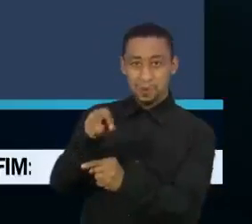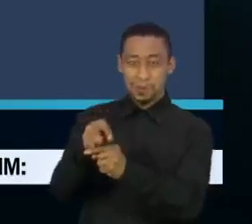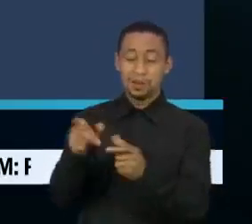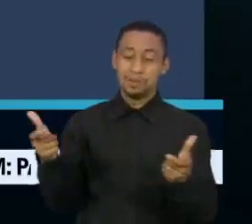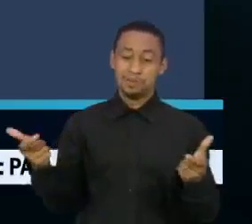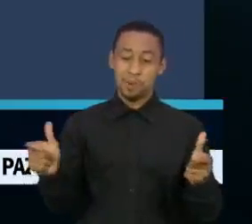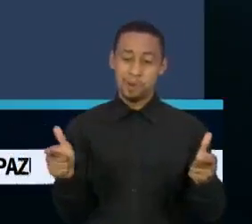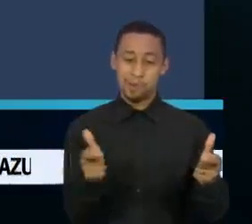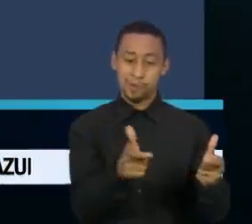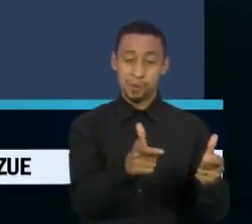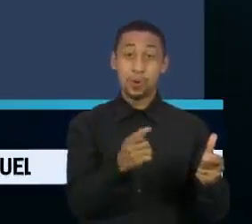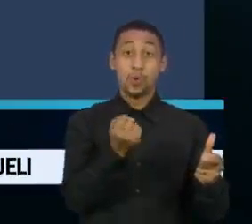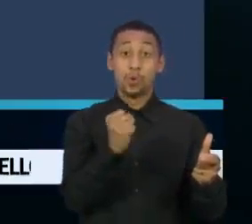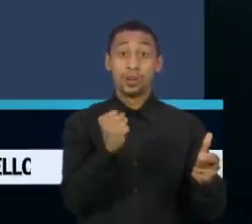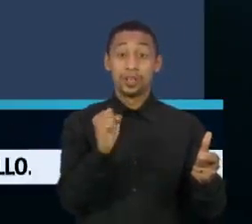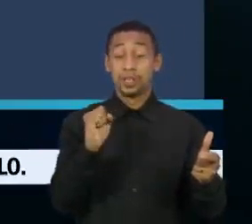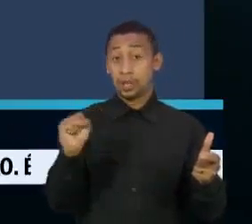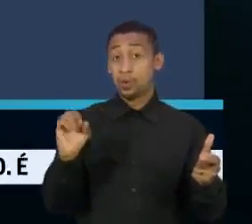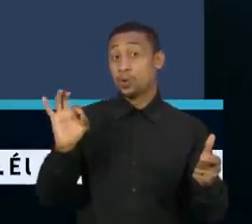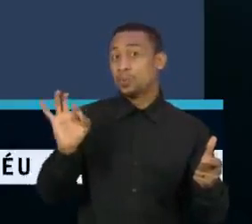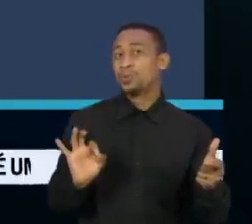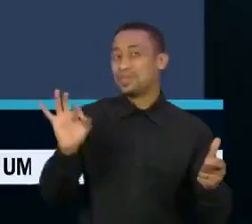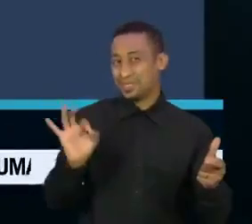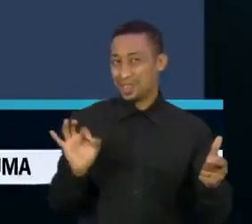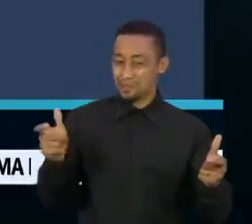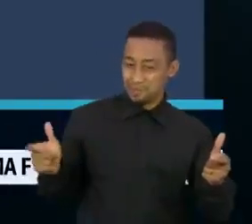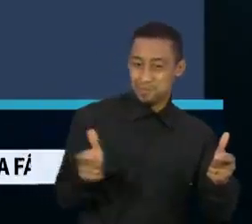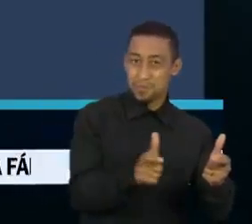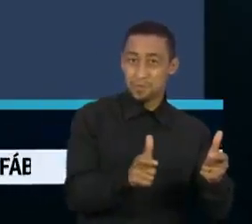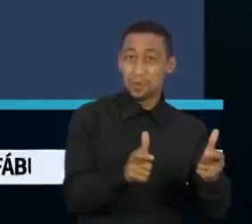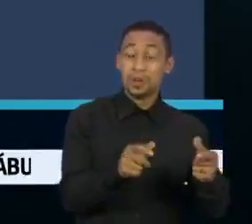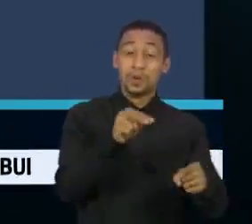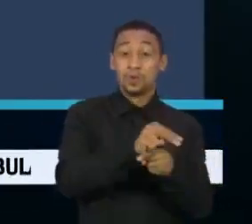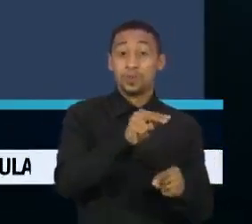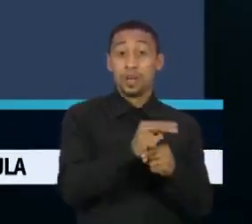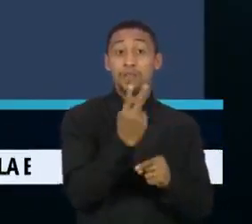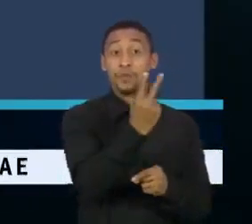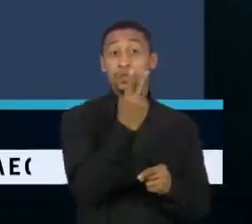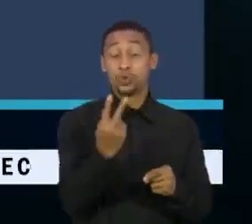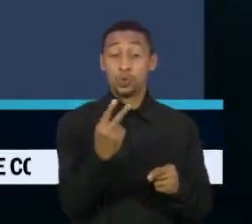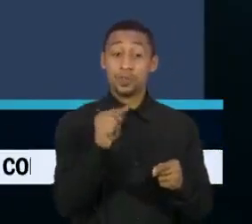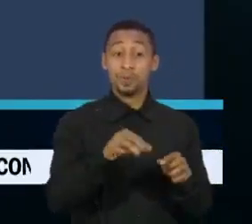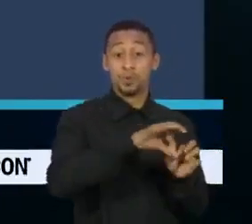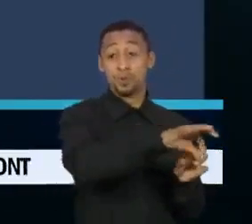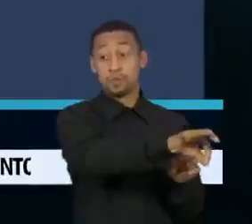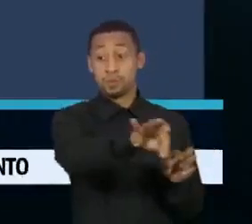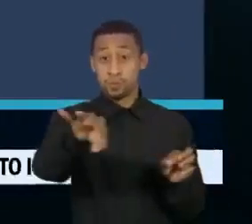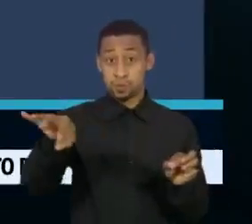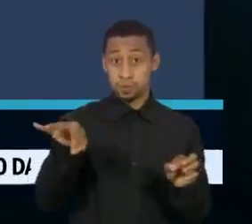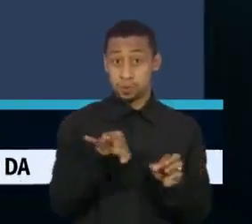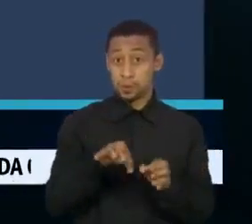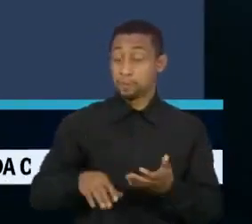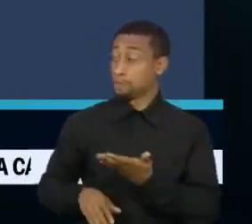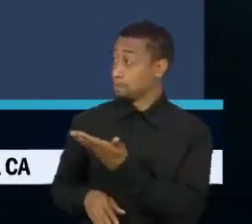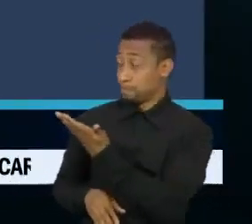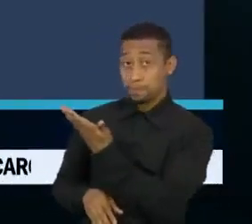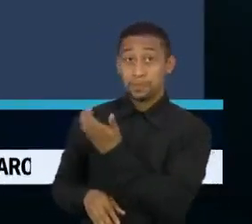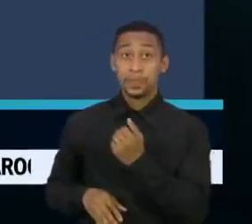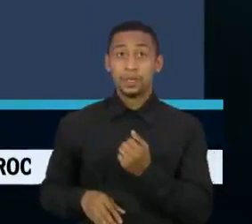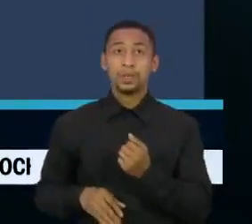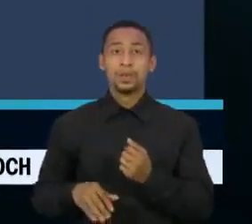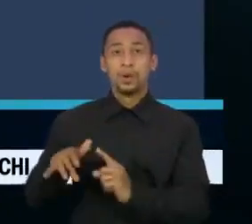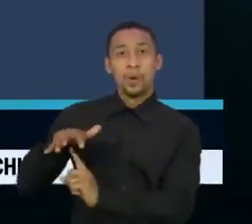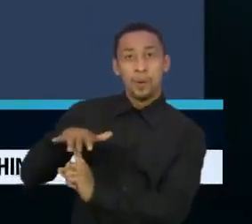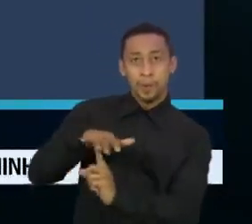% do território, limitando apenas 22 mil hectares de matas ciliares. Já a área do Parque